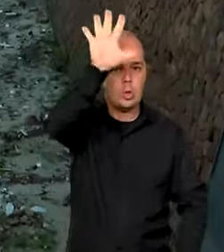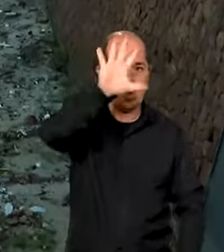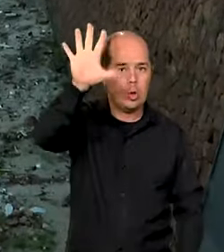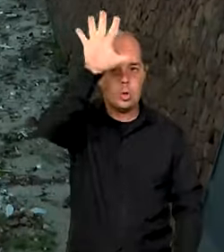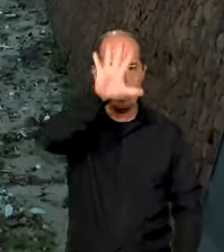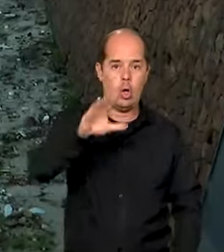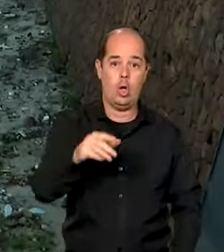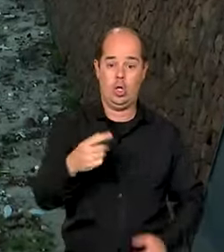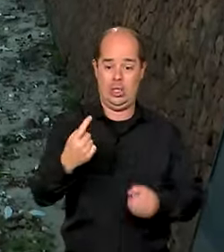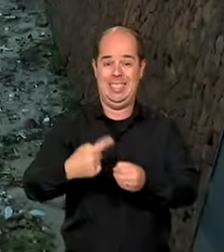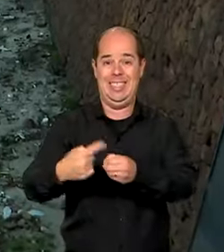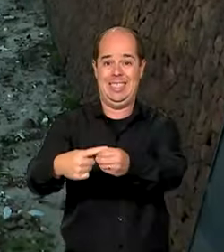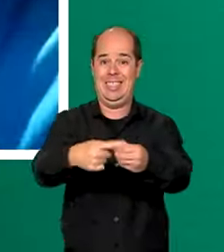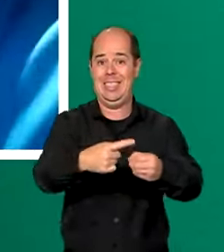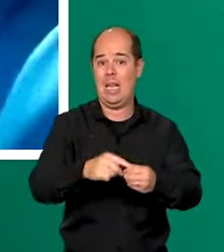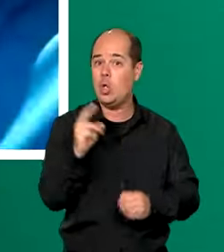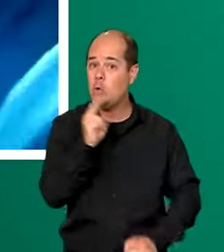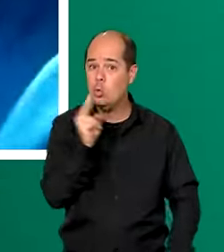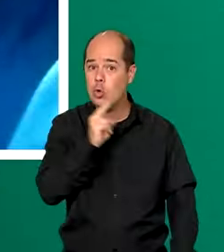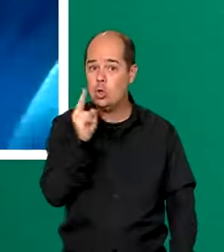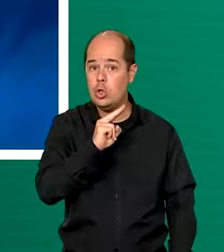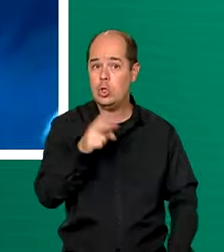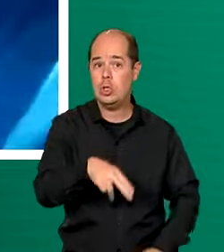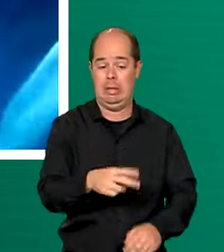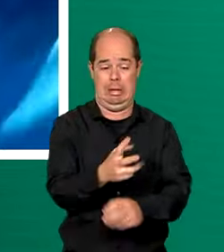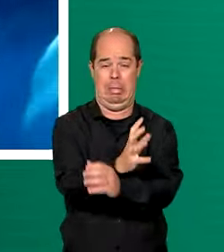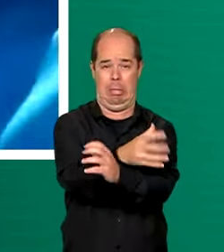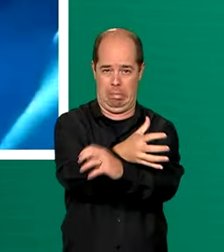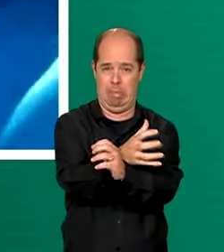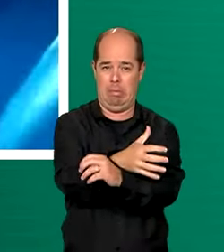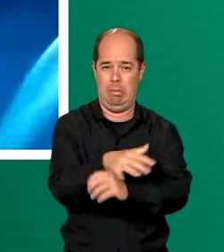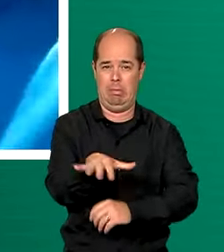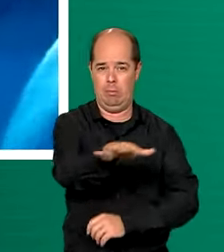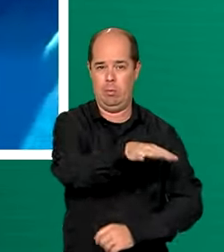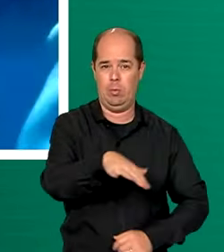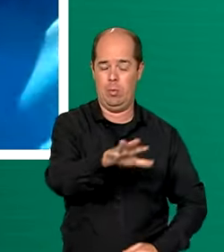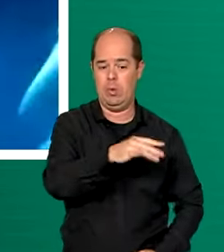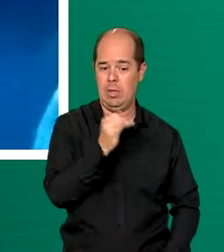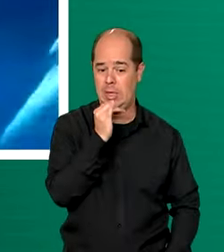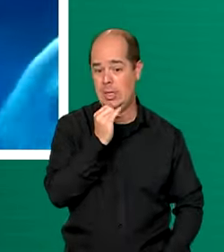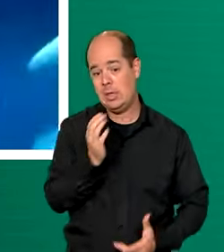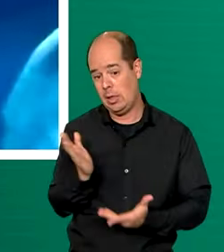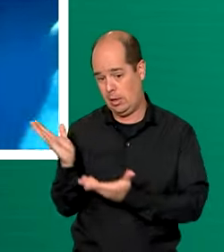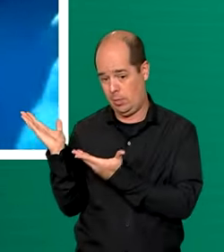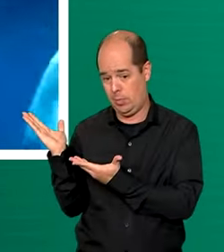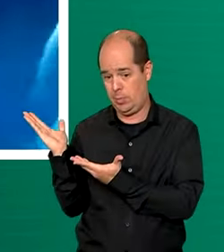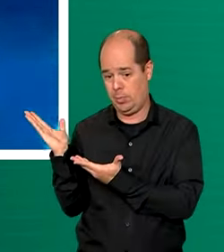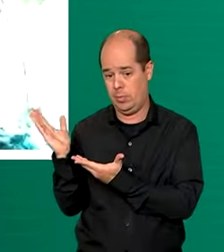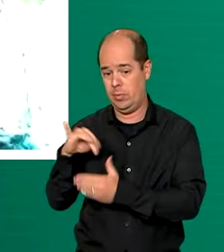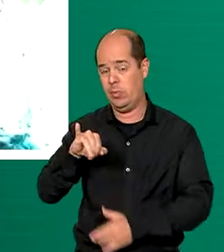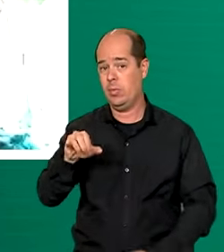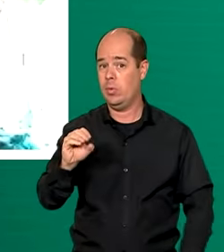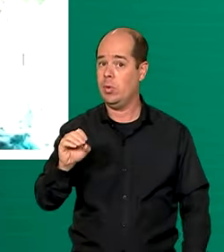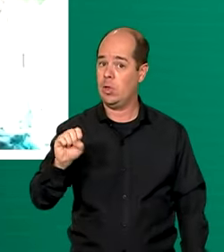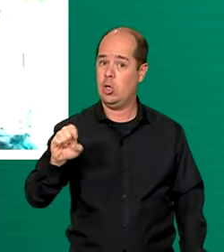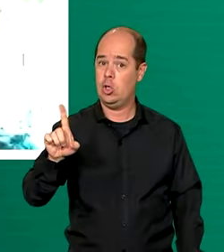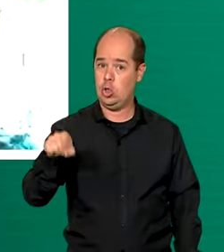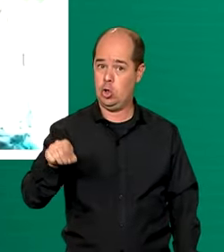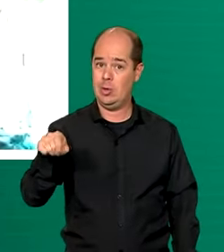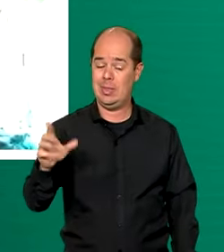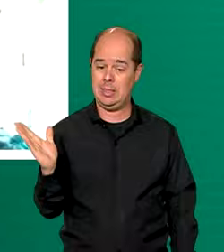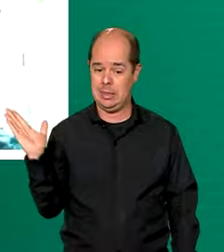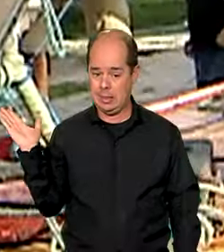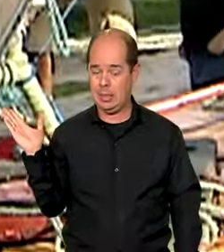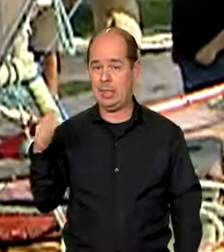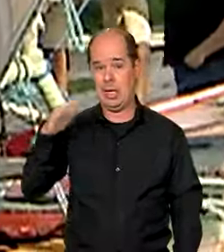emergência por causa da estiagem. Gente como José Edinaldo, de Santarém, no Pará. Segundo ele,